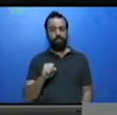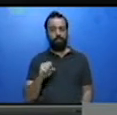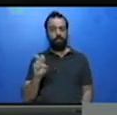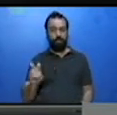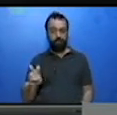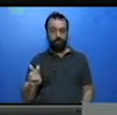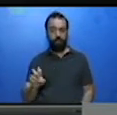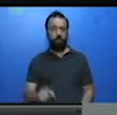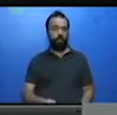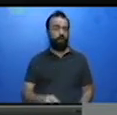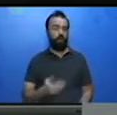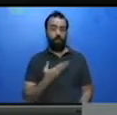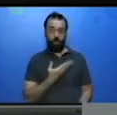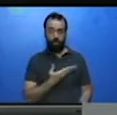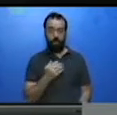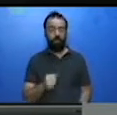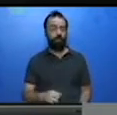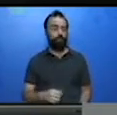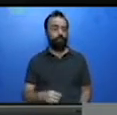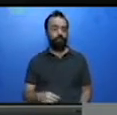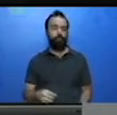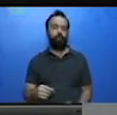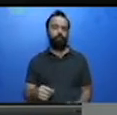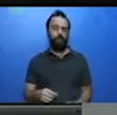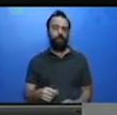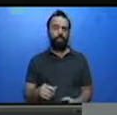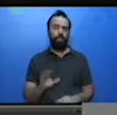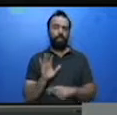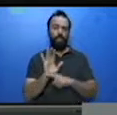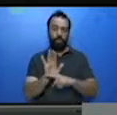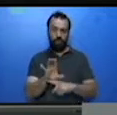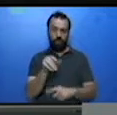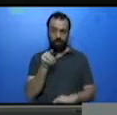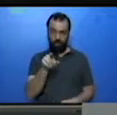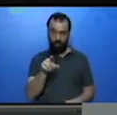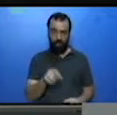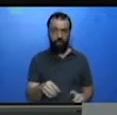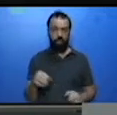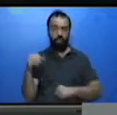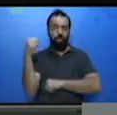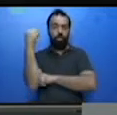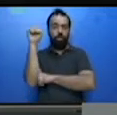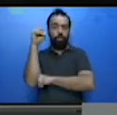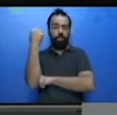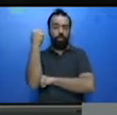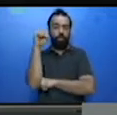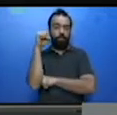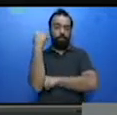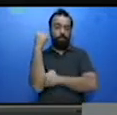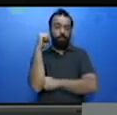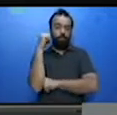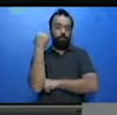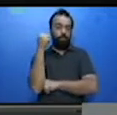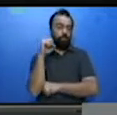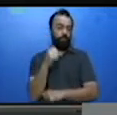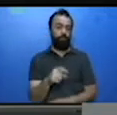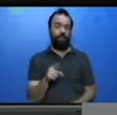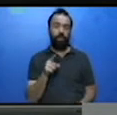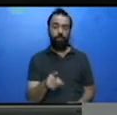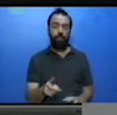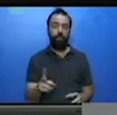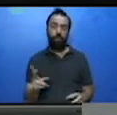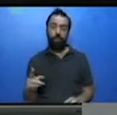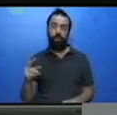Essa atividade é muito boa para a coordenação motora. Então, vamos recortar o